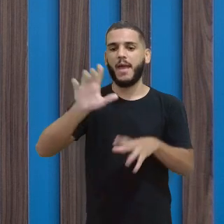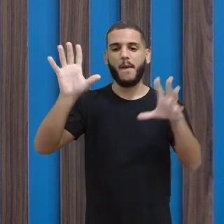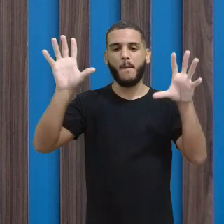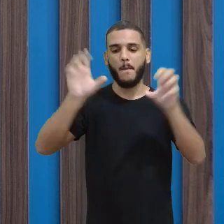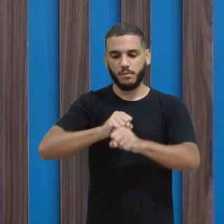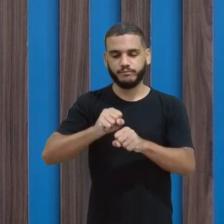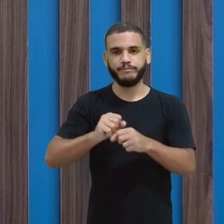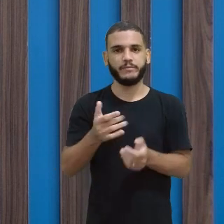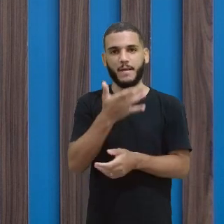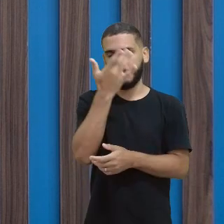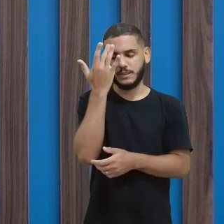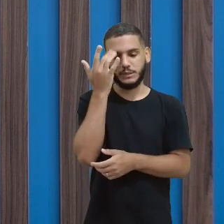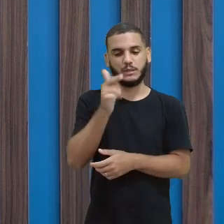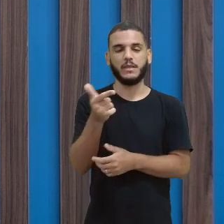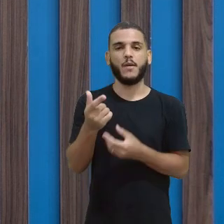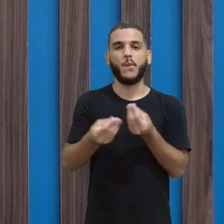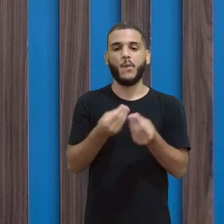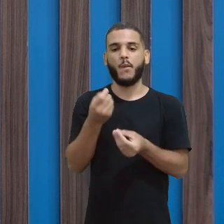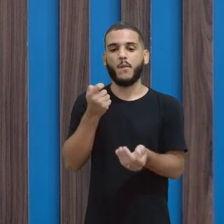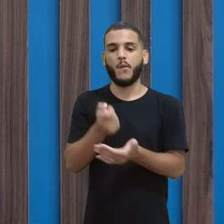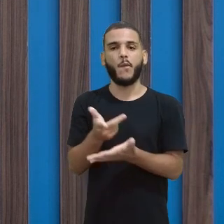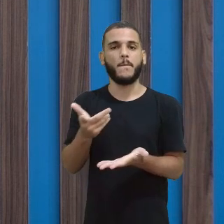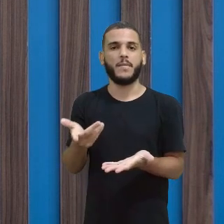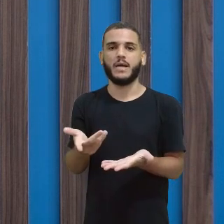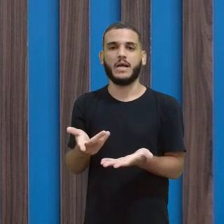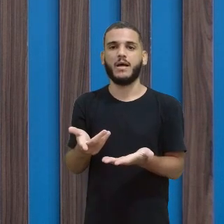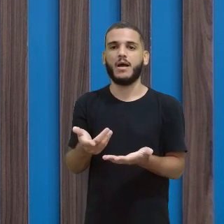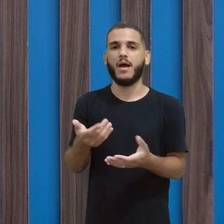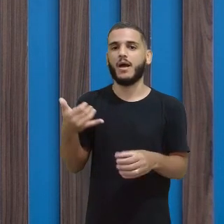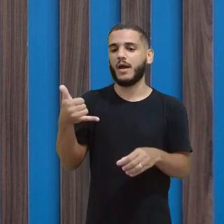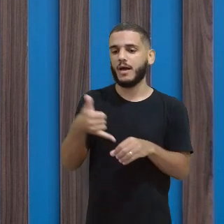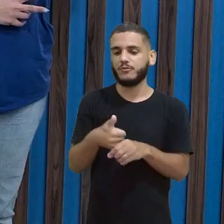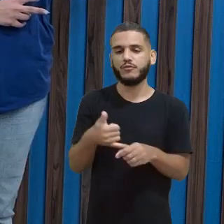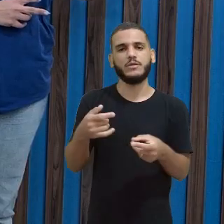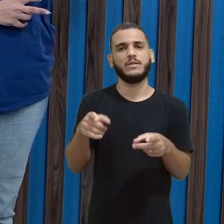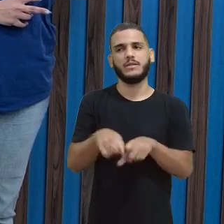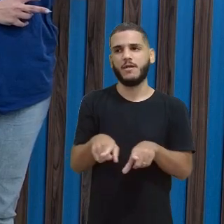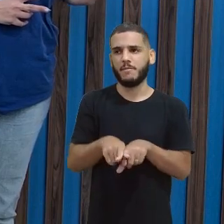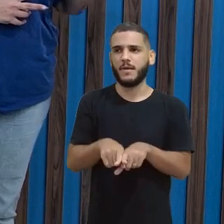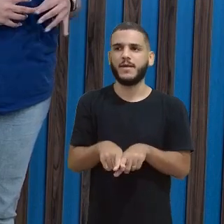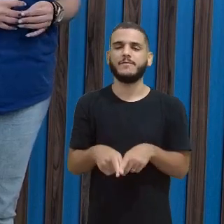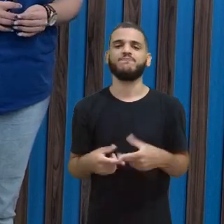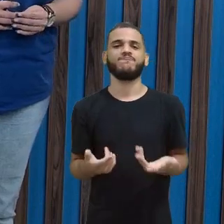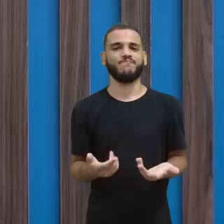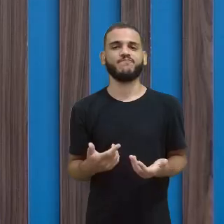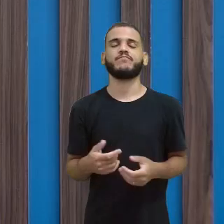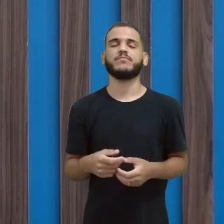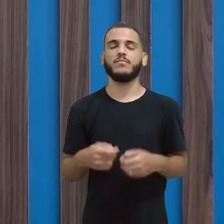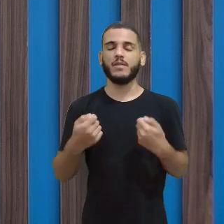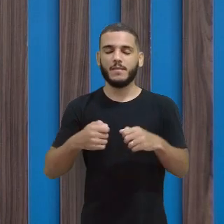pessoas que não tinham condições de comprar o combustível. É, porque o óleo diesel, professora?